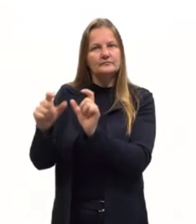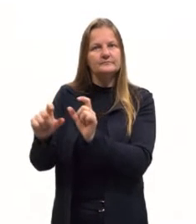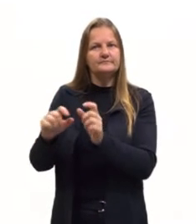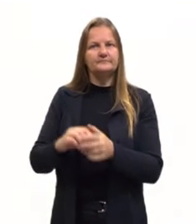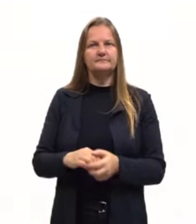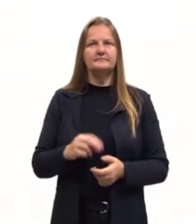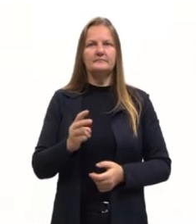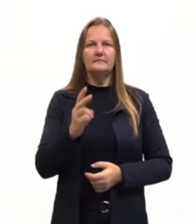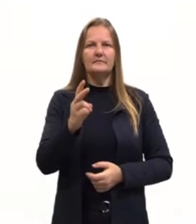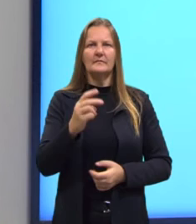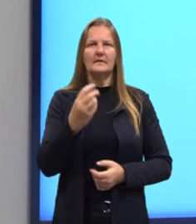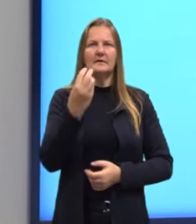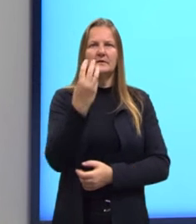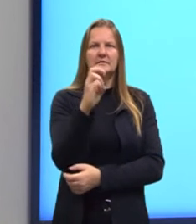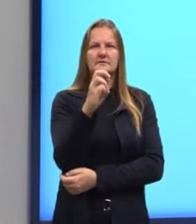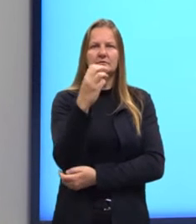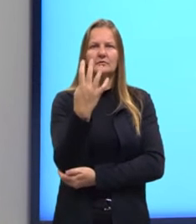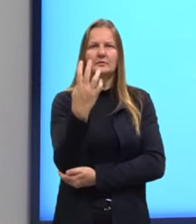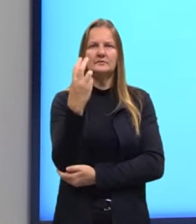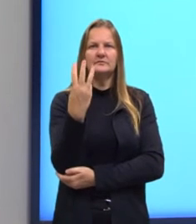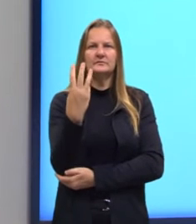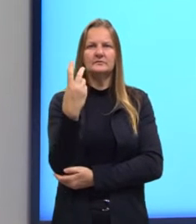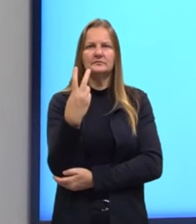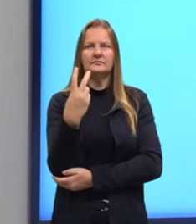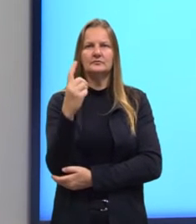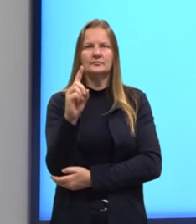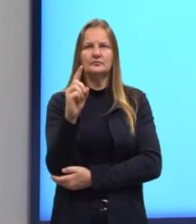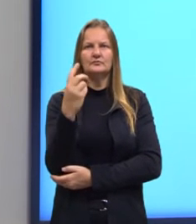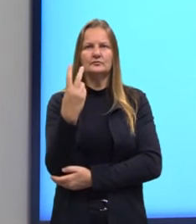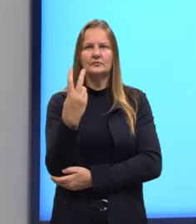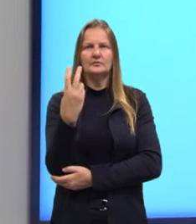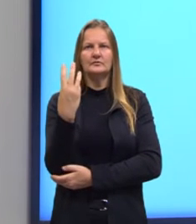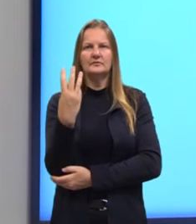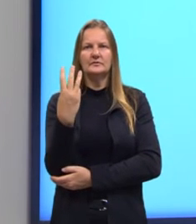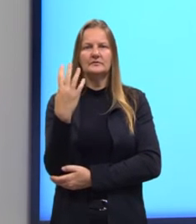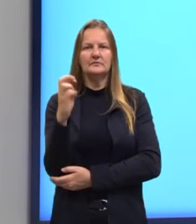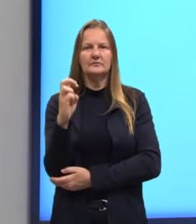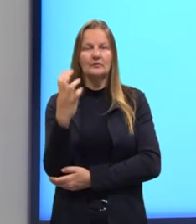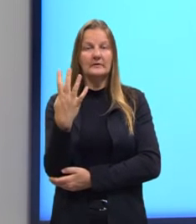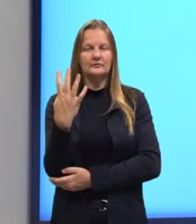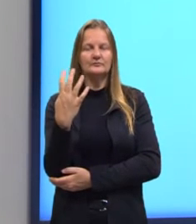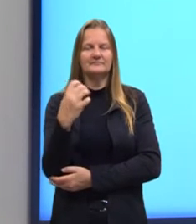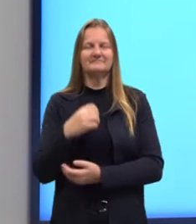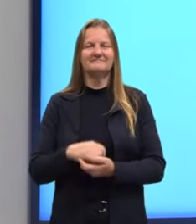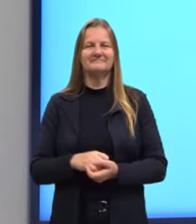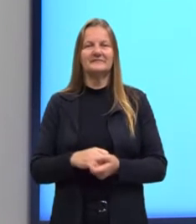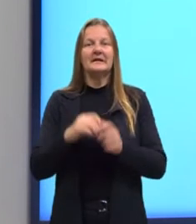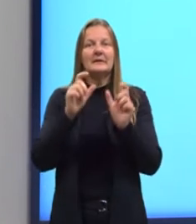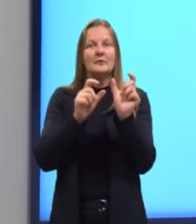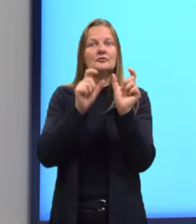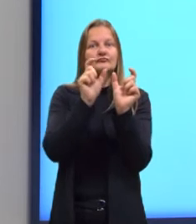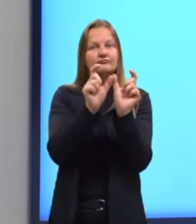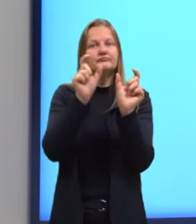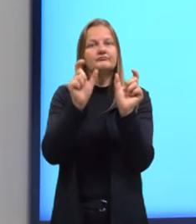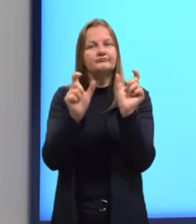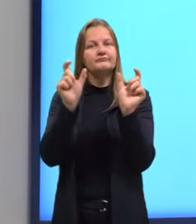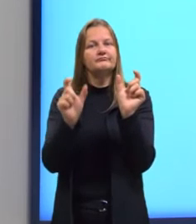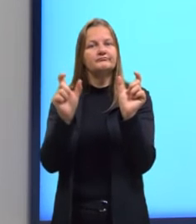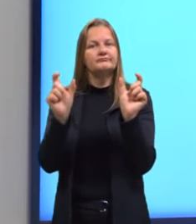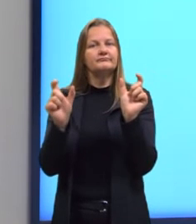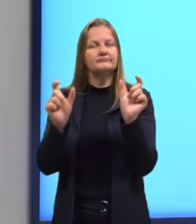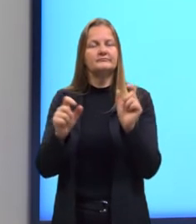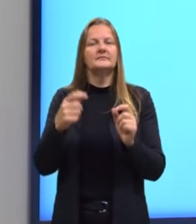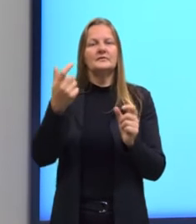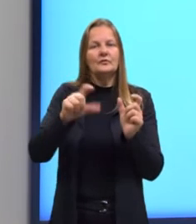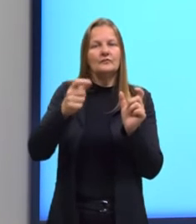sempre, né? 5, 4, 3, 2, 1, 2, 3, 4. E aí a sequência começa a se repetir